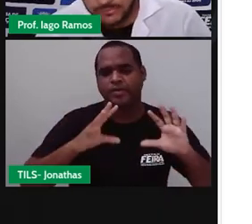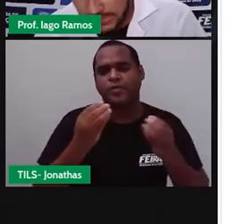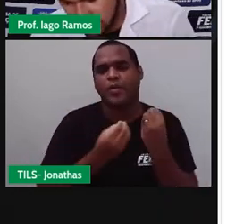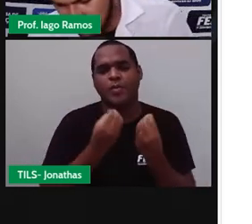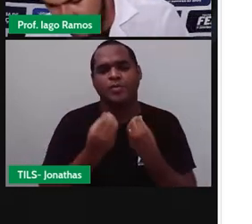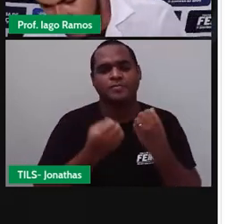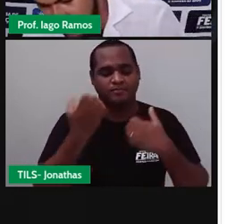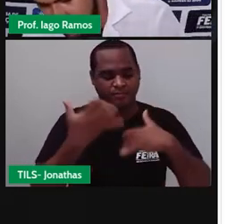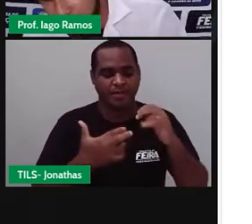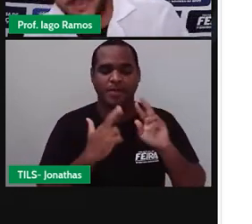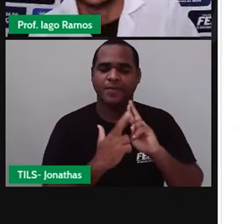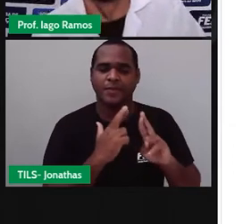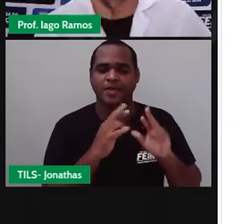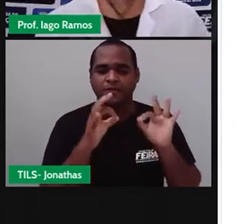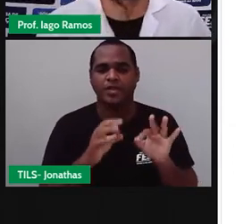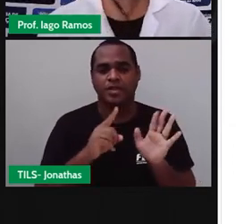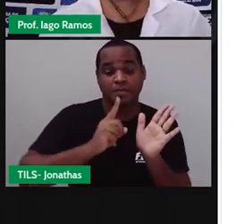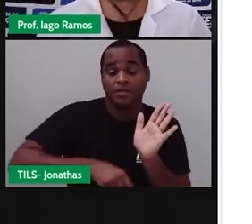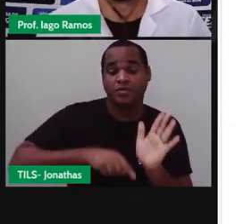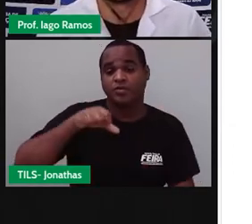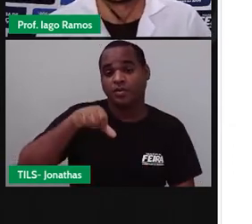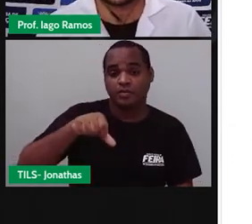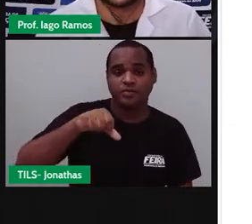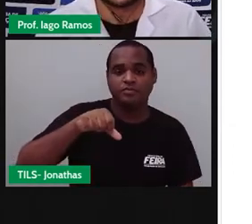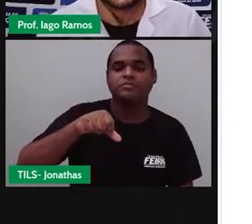ter como resultado menos 9.